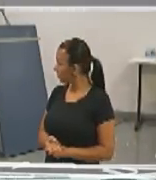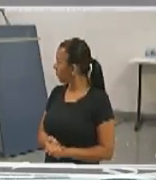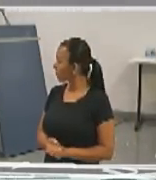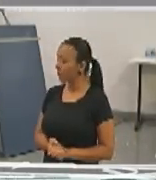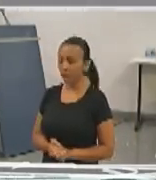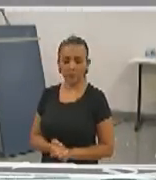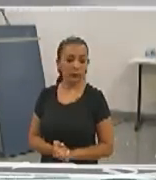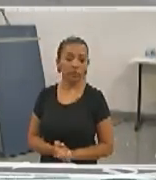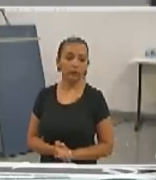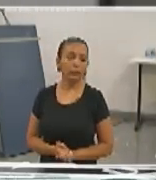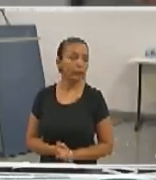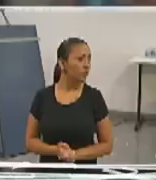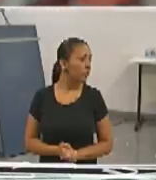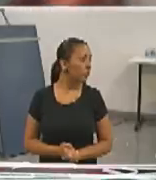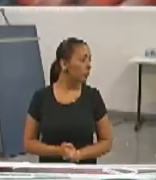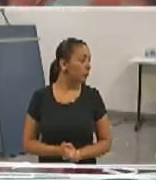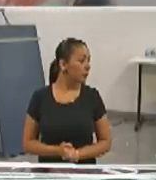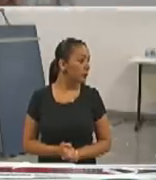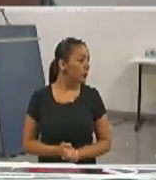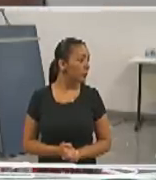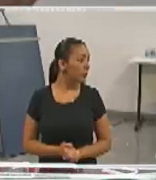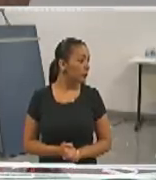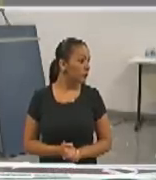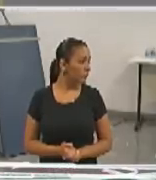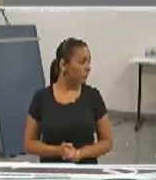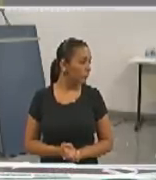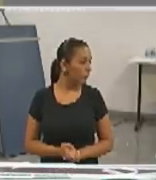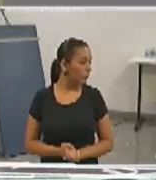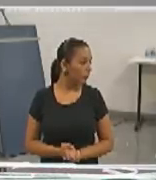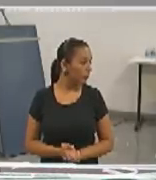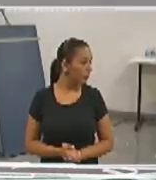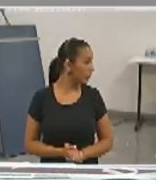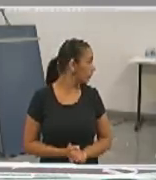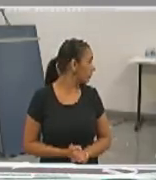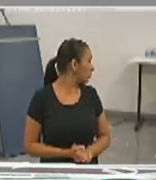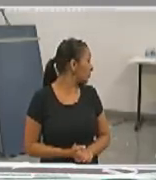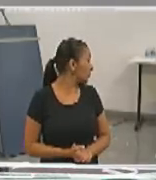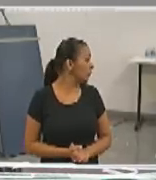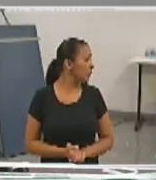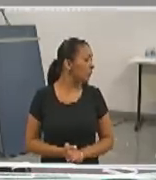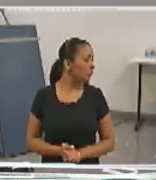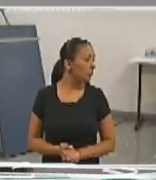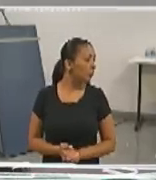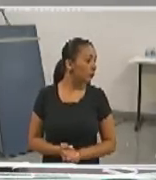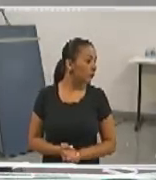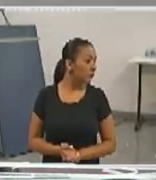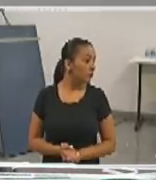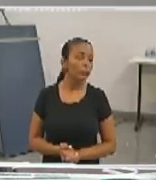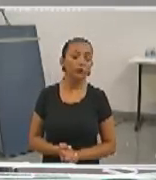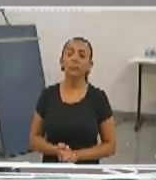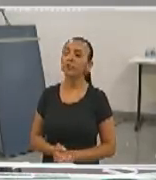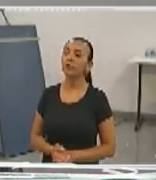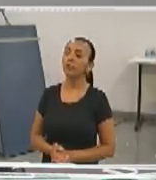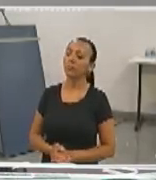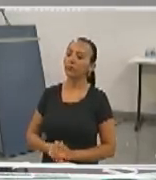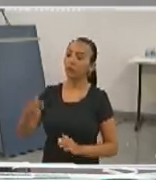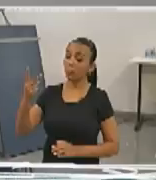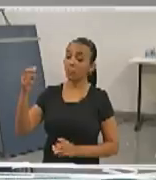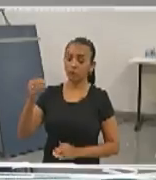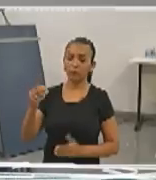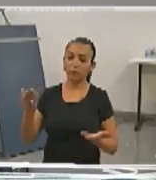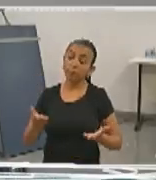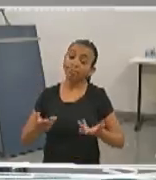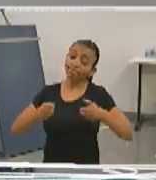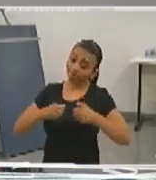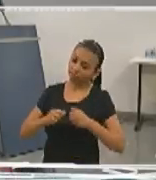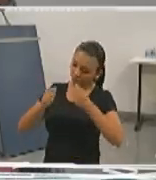Obrigada pela questão. Professora, só um momento. Ah, sim? É pela posição. Eu desculpa. Dois minutos. Clarice,